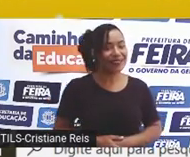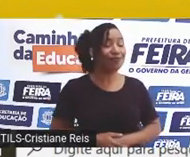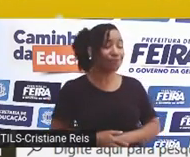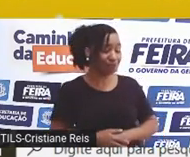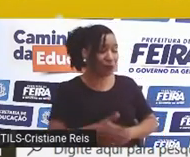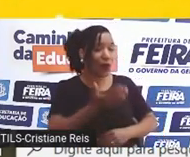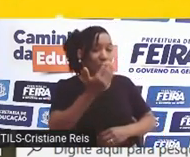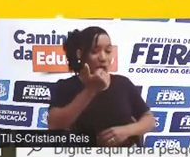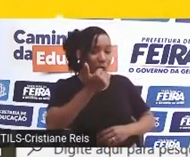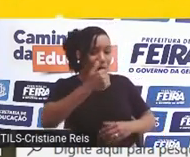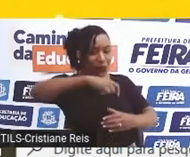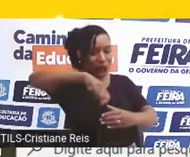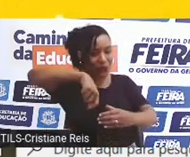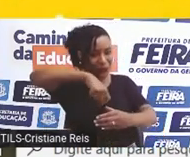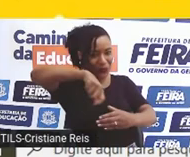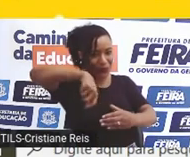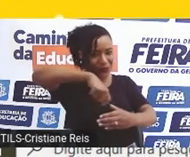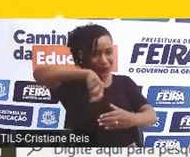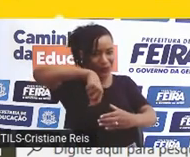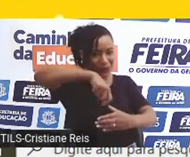Cozinhar. Cozinhar.